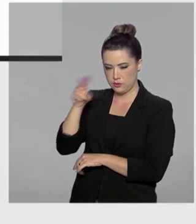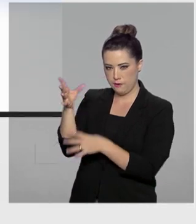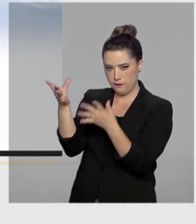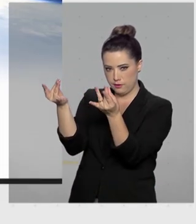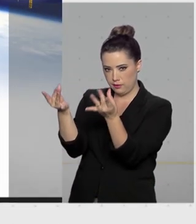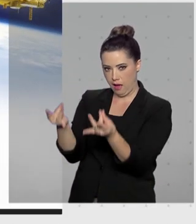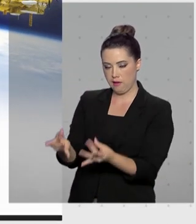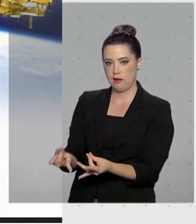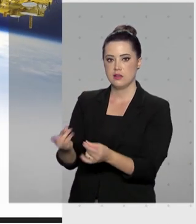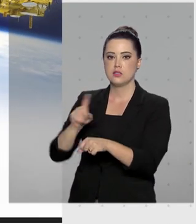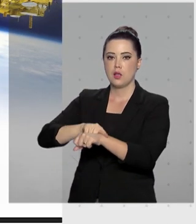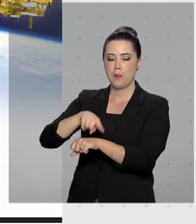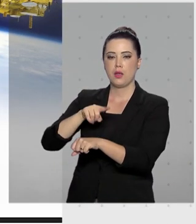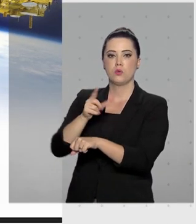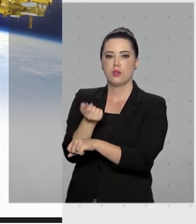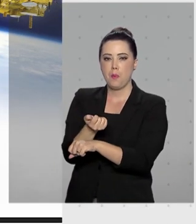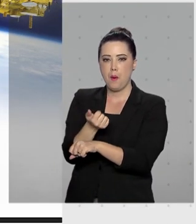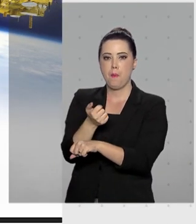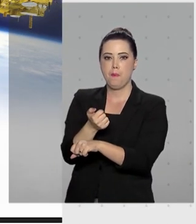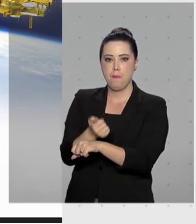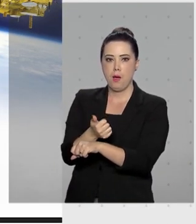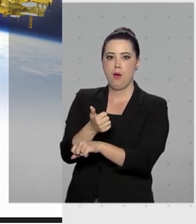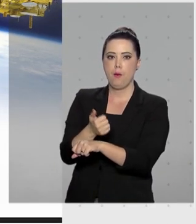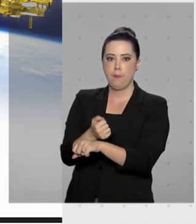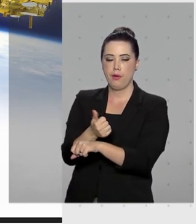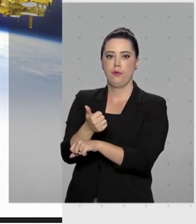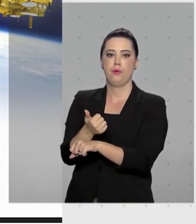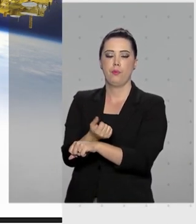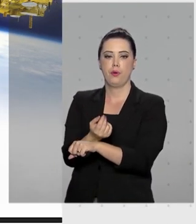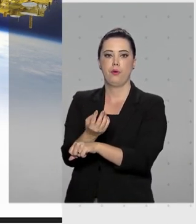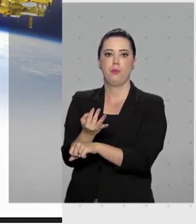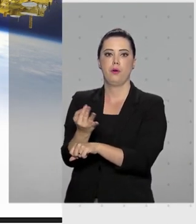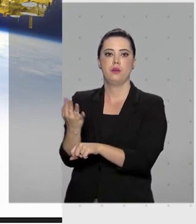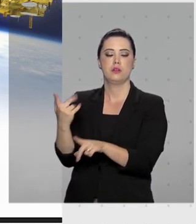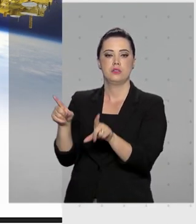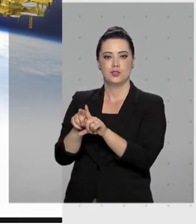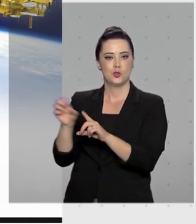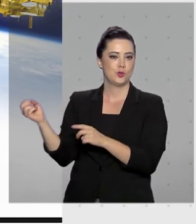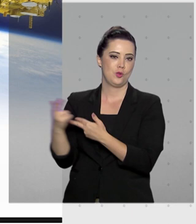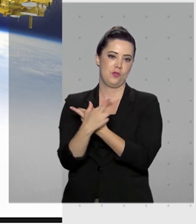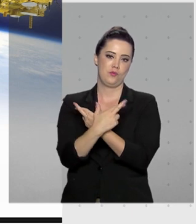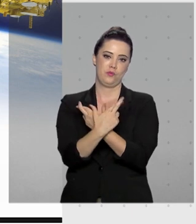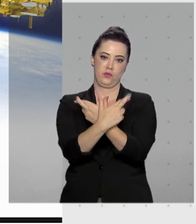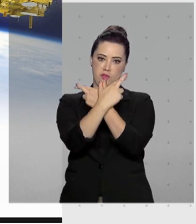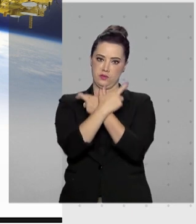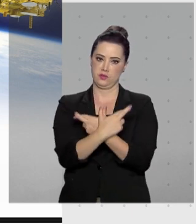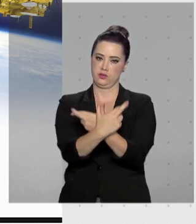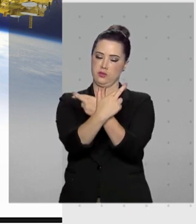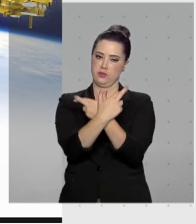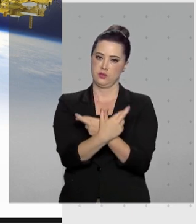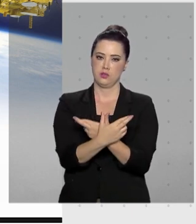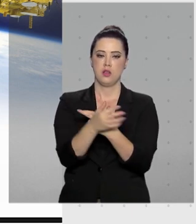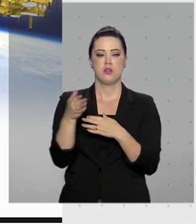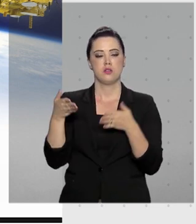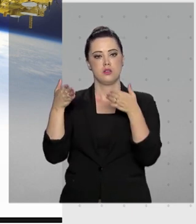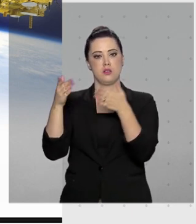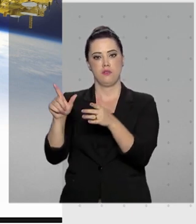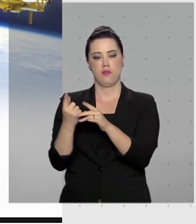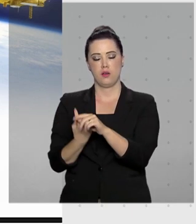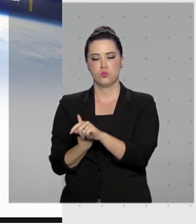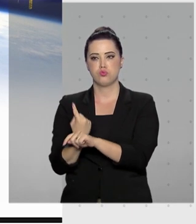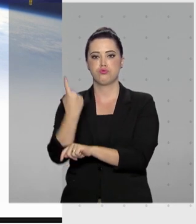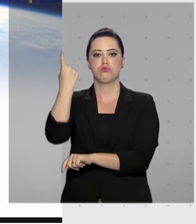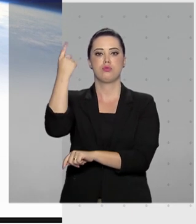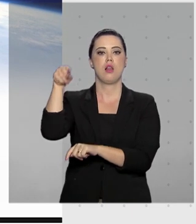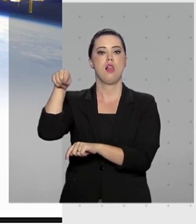contagem regressiva e todos os detalhes do novo satélite Sino Brasileiro de Recursos Terrestres, que vai partir da base de